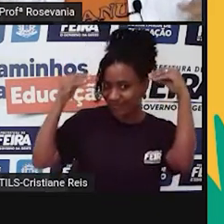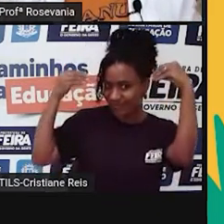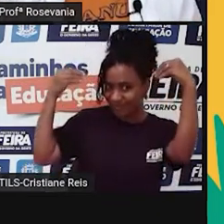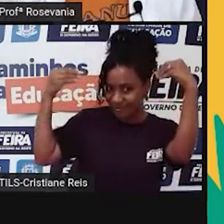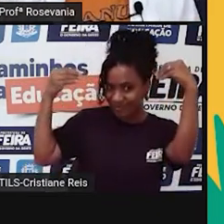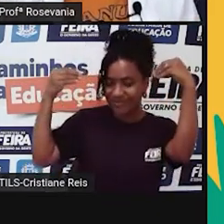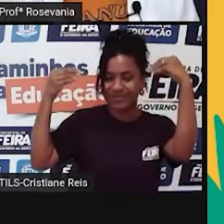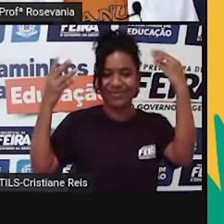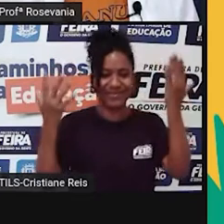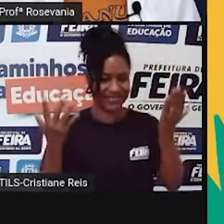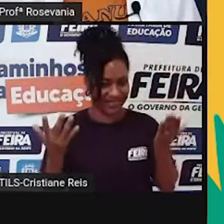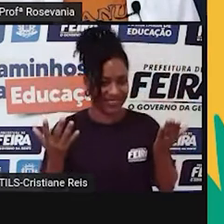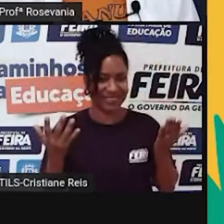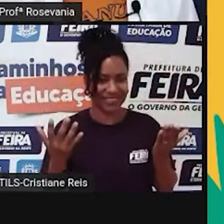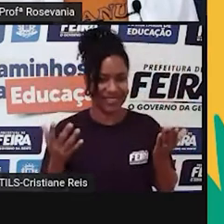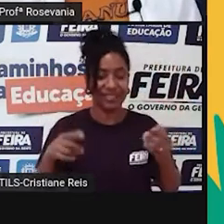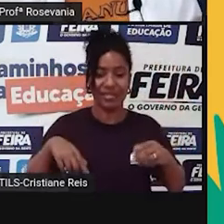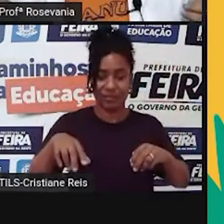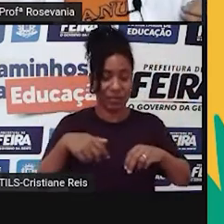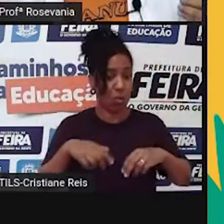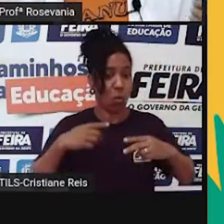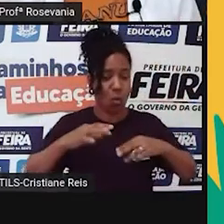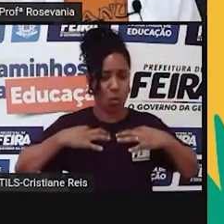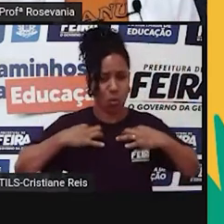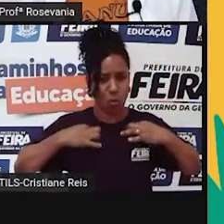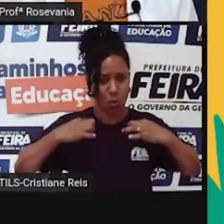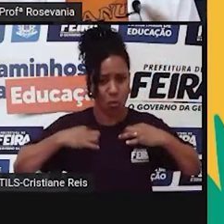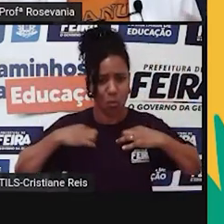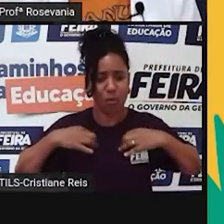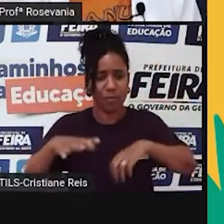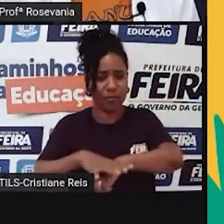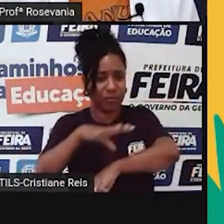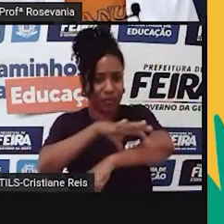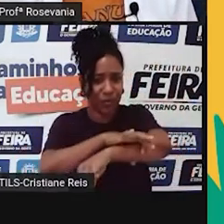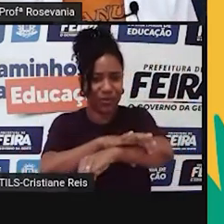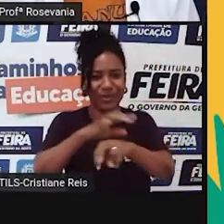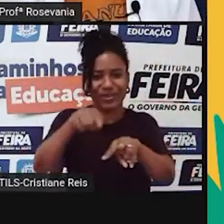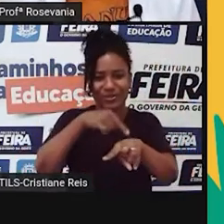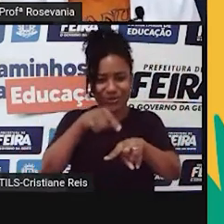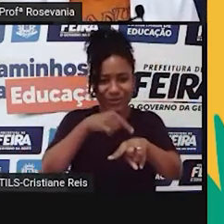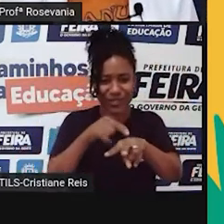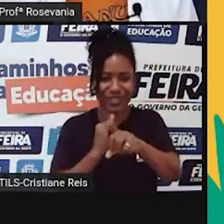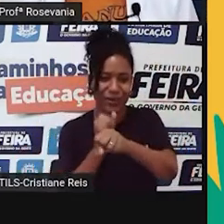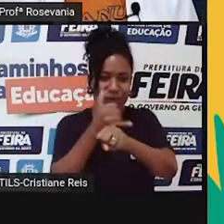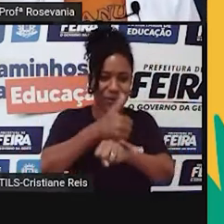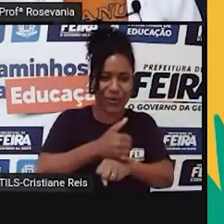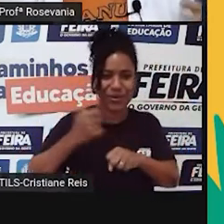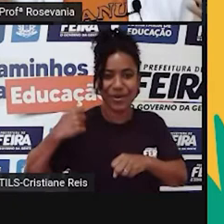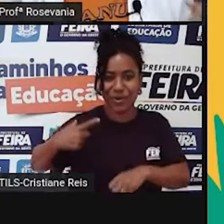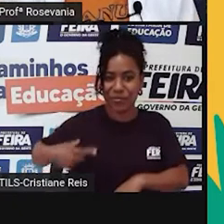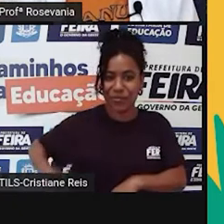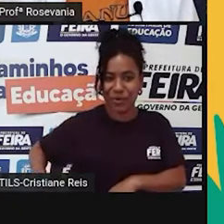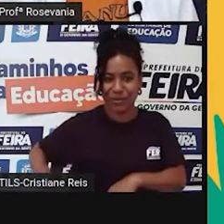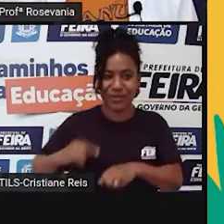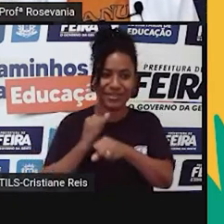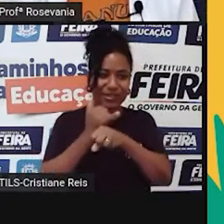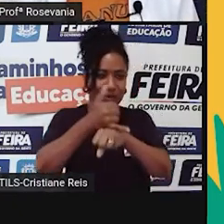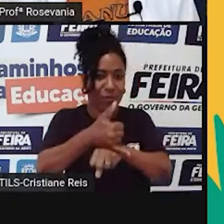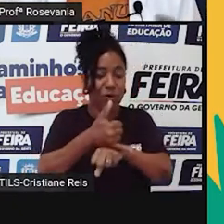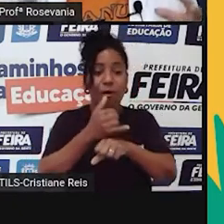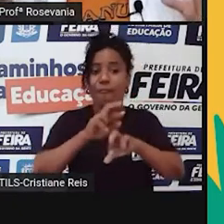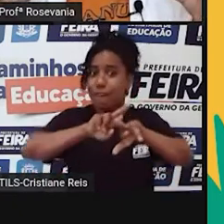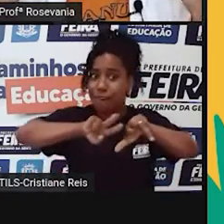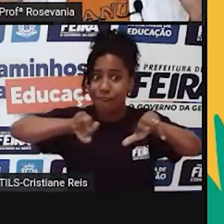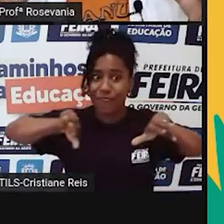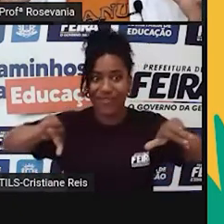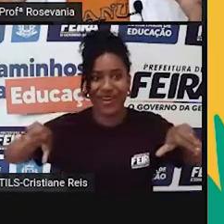chapéu, daquelas calças, a bota, o chinelo de couro, a bolsa de couro, a gente tem muito essa,